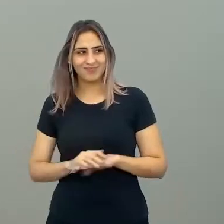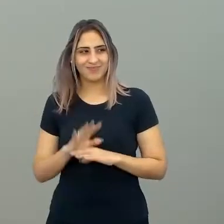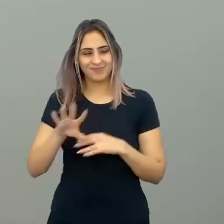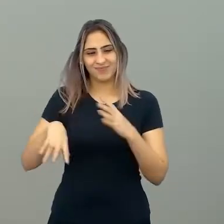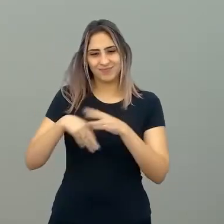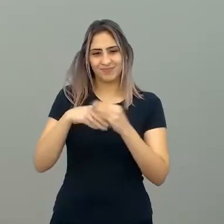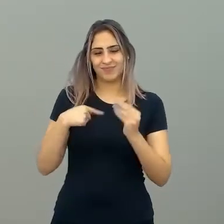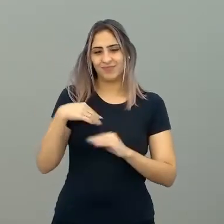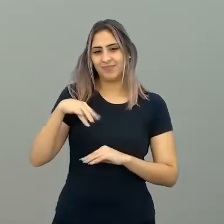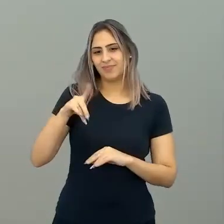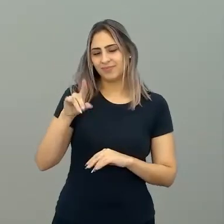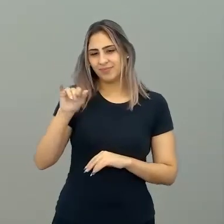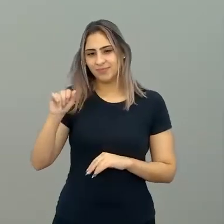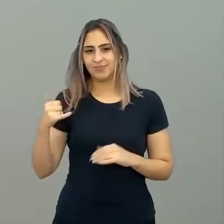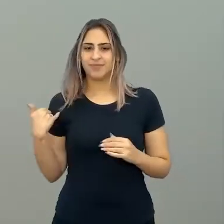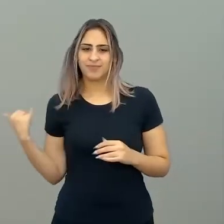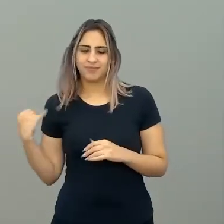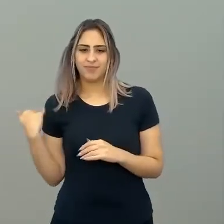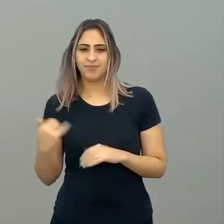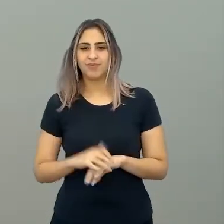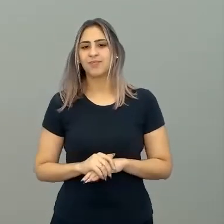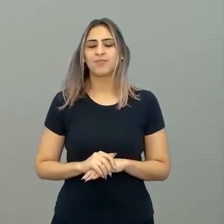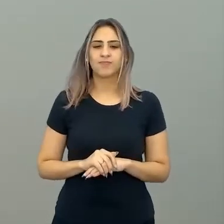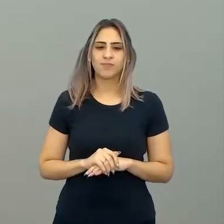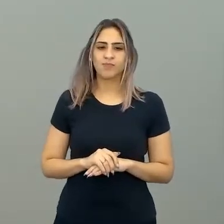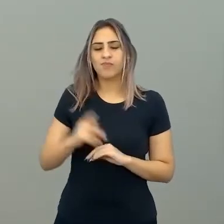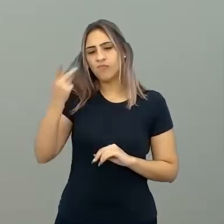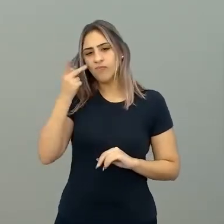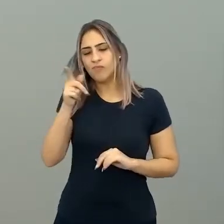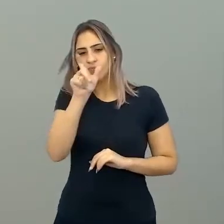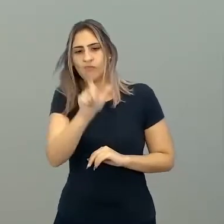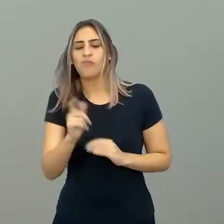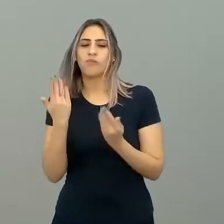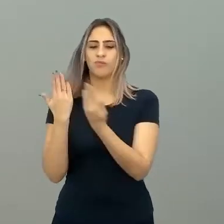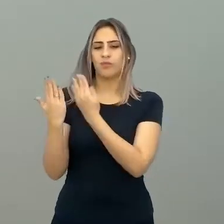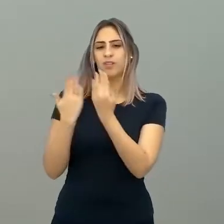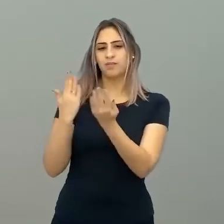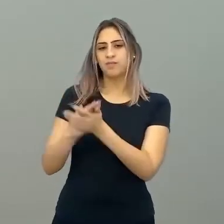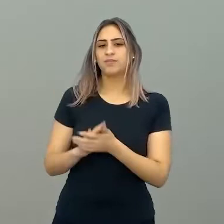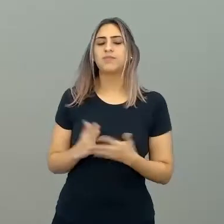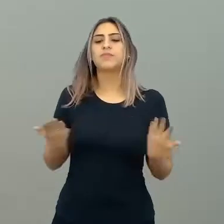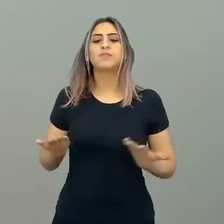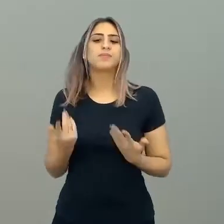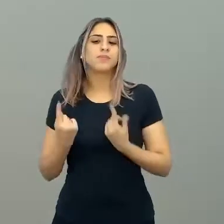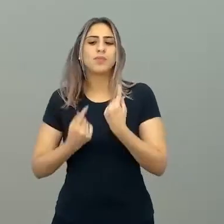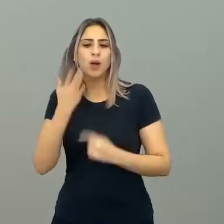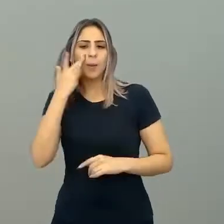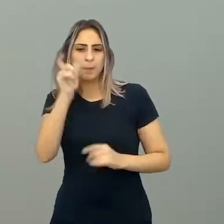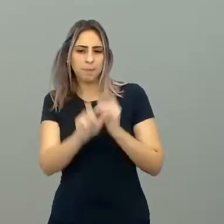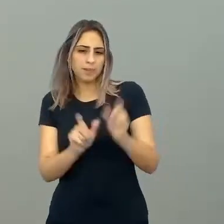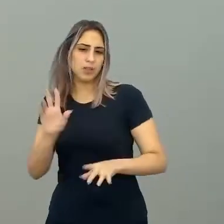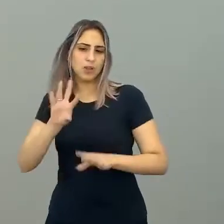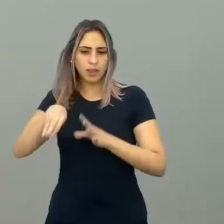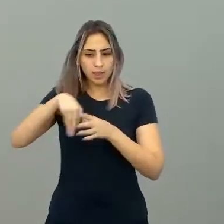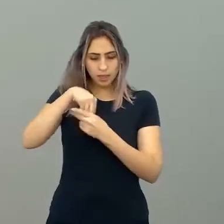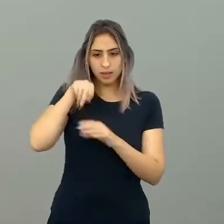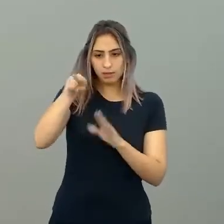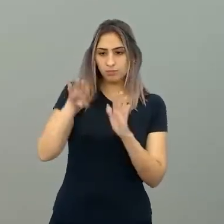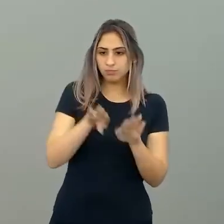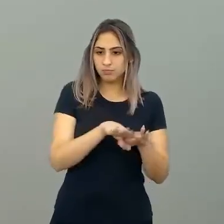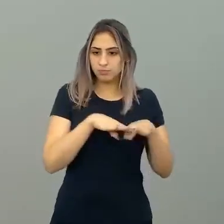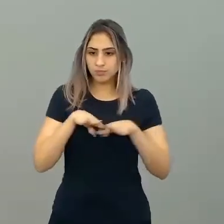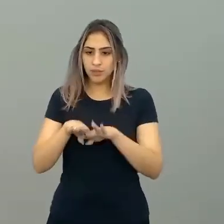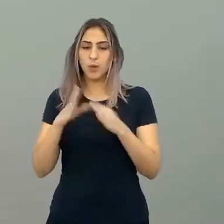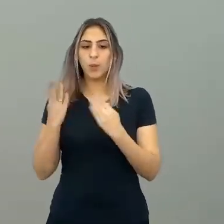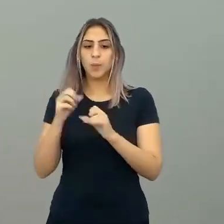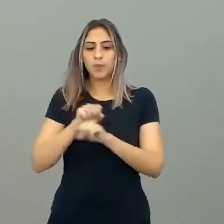minha média de idade, vamos colocar assim, para você comparar se, tipo, olha, as pessoas dentro dessa faixa etária